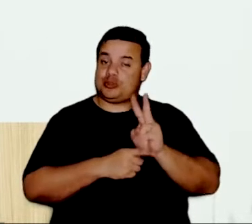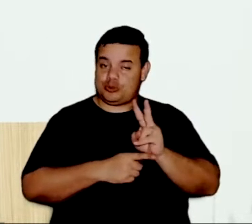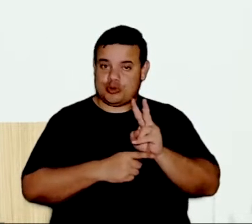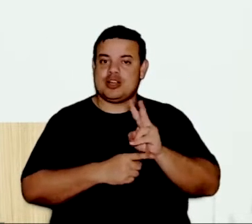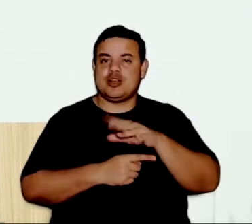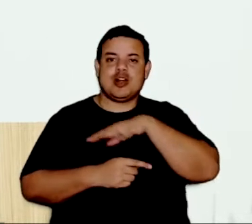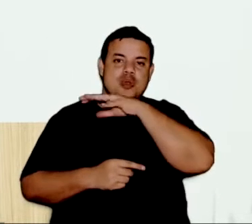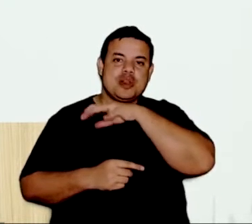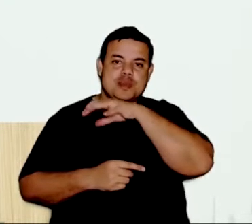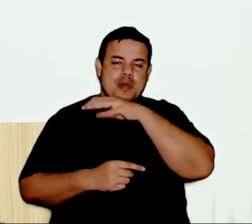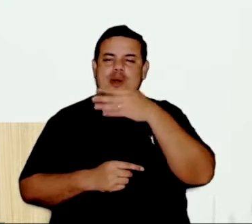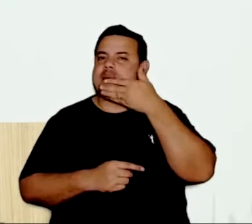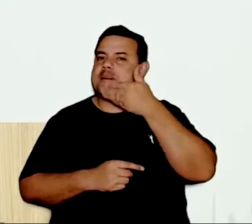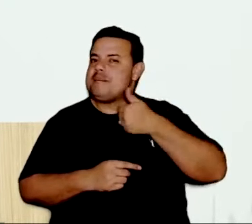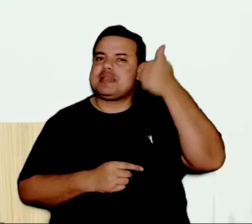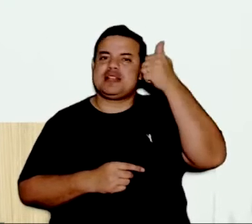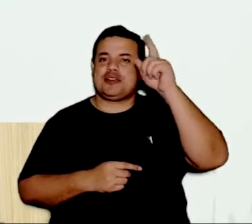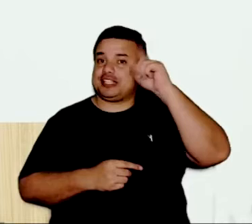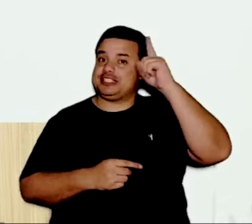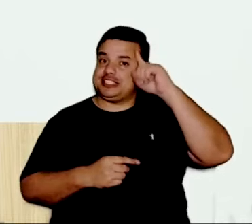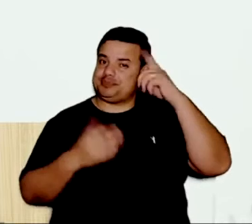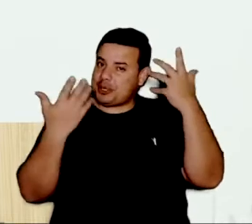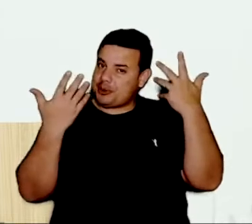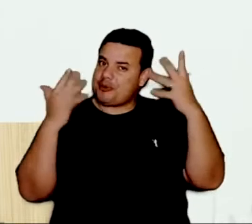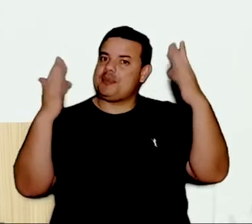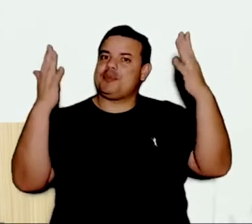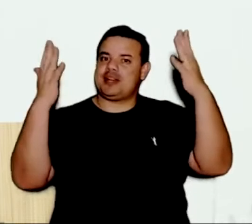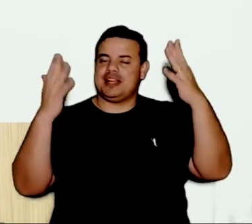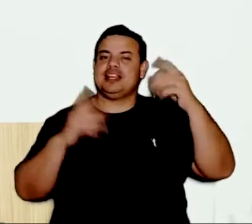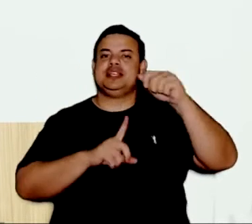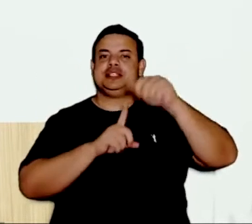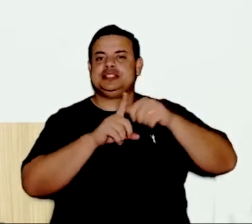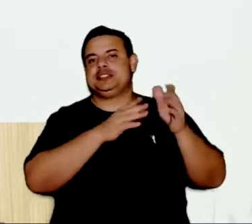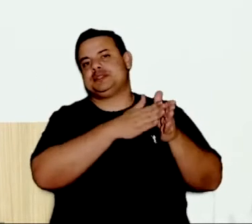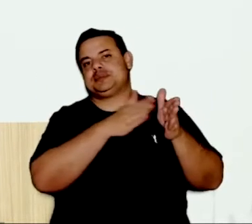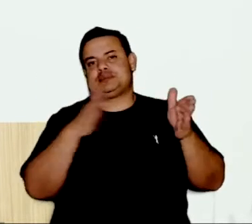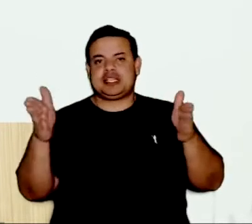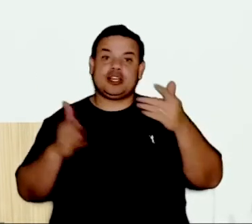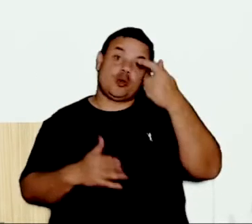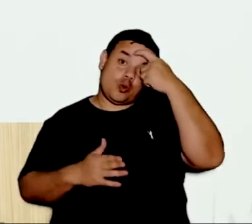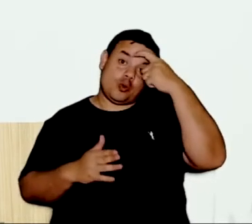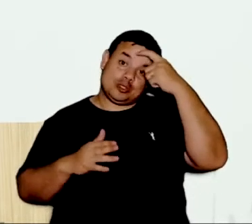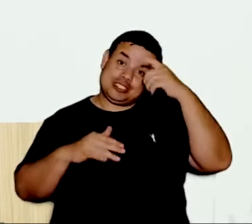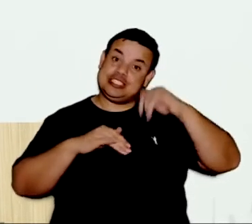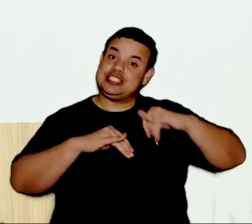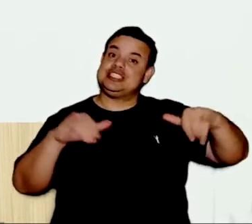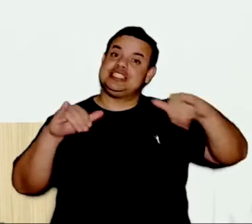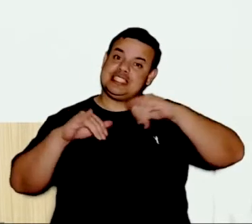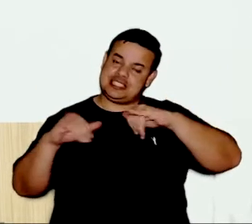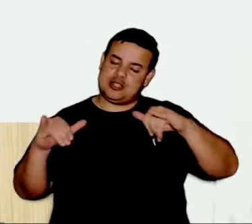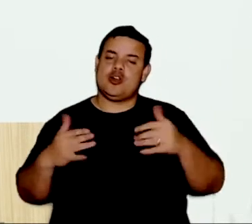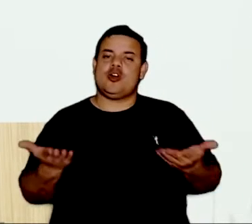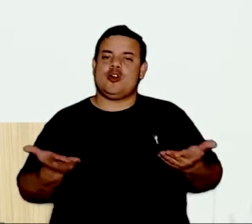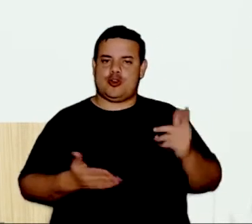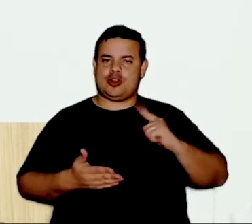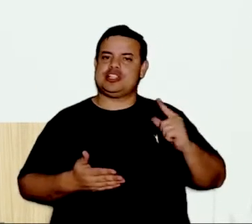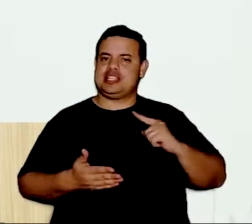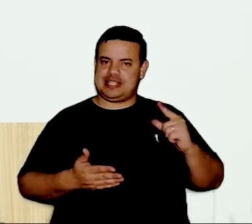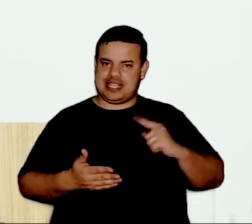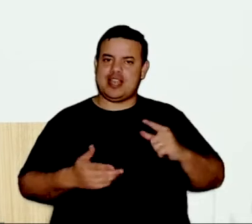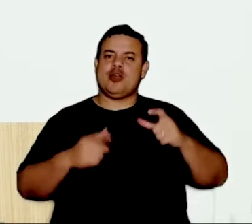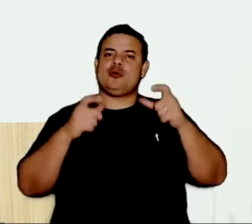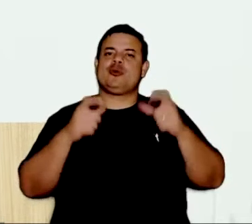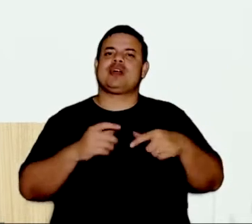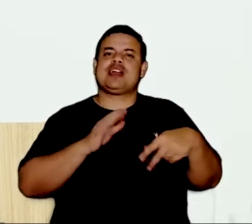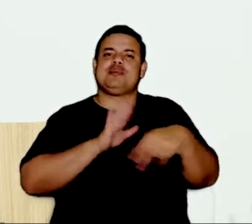E o mês total de conscientização. Hoje nós temos o Caninho Municipal, que vai poder fazer doações de animais. Então, eu acredito que vai ser um mês para